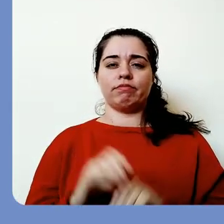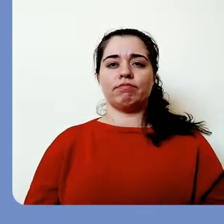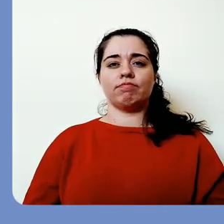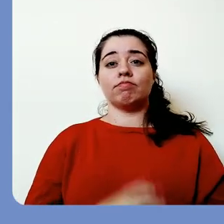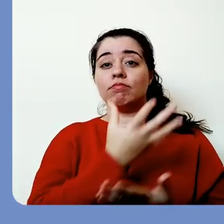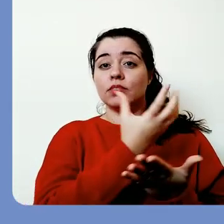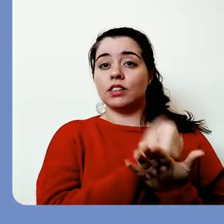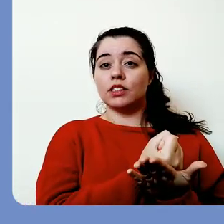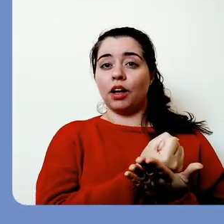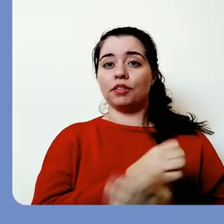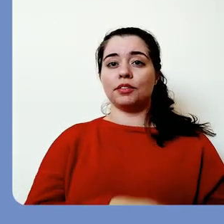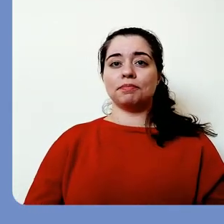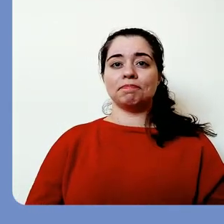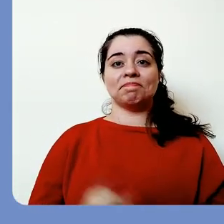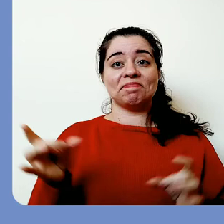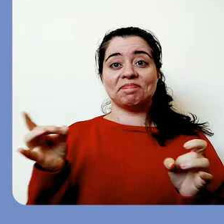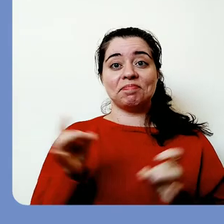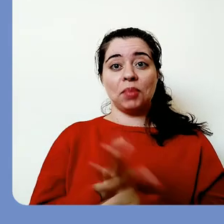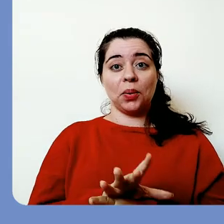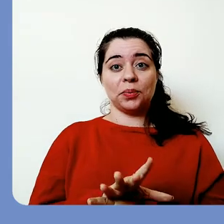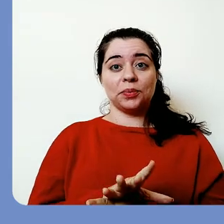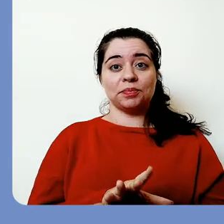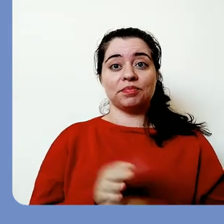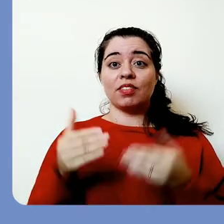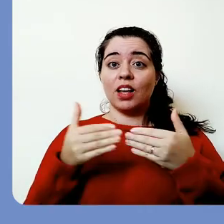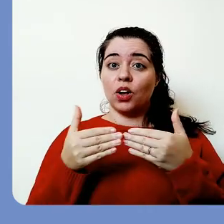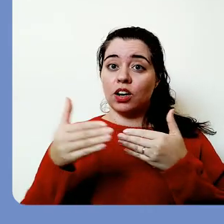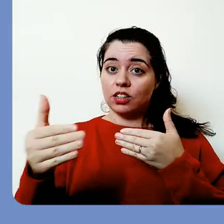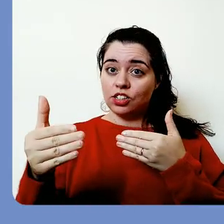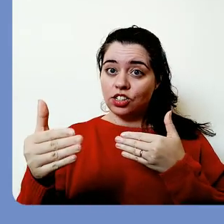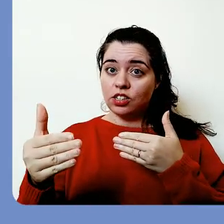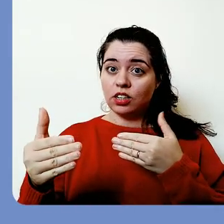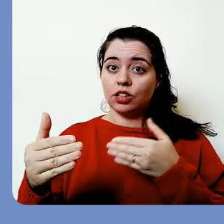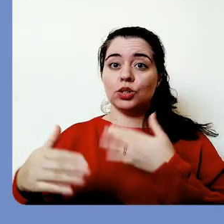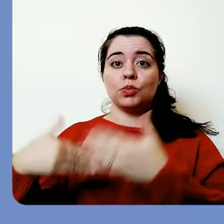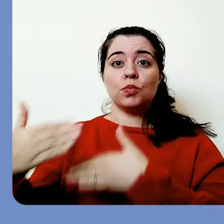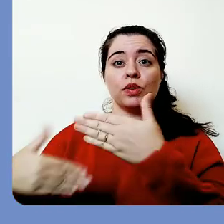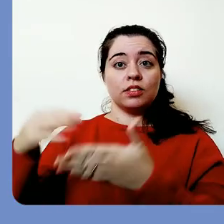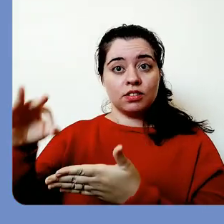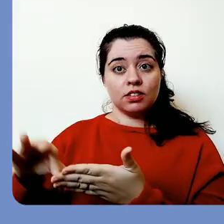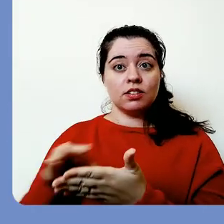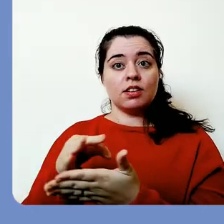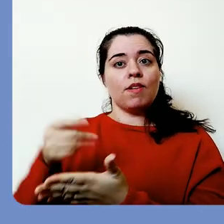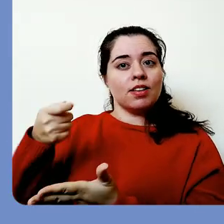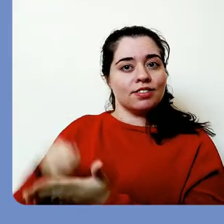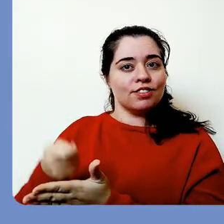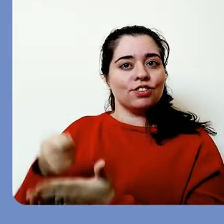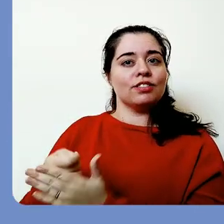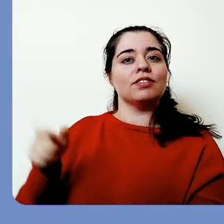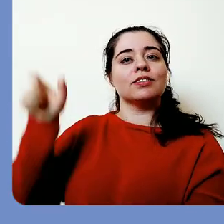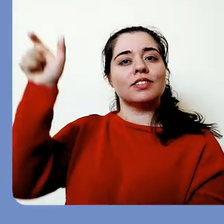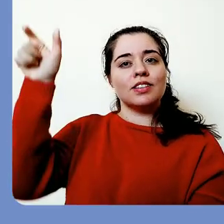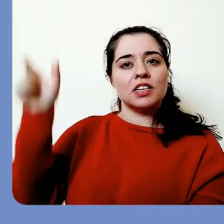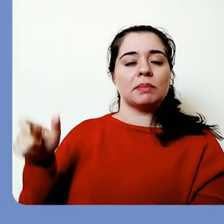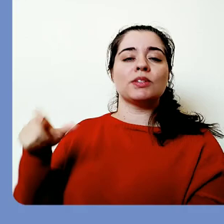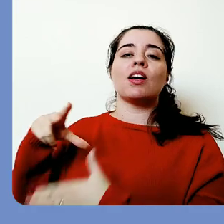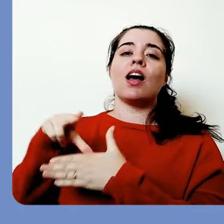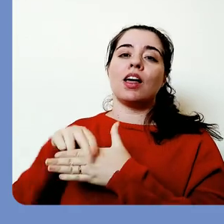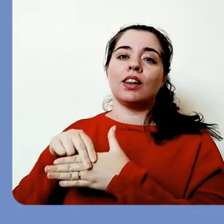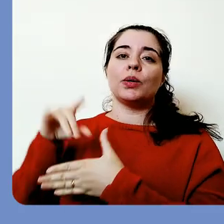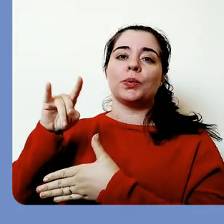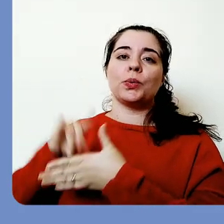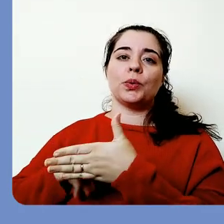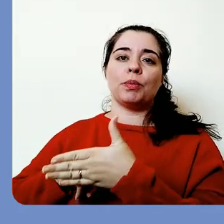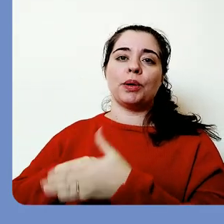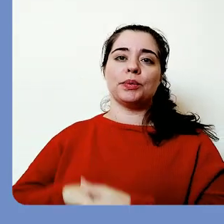Clique em salvar. Pronto. A partir de agora, será exigido no processo de inscrição que o participante anexe